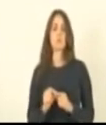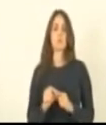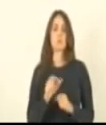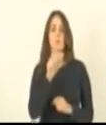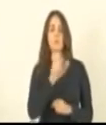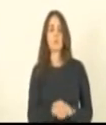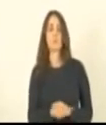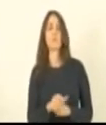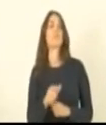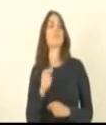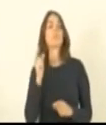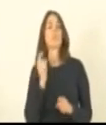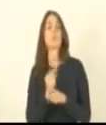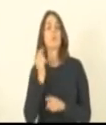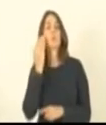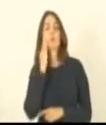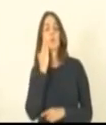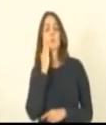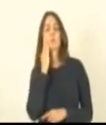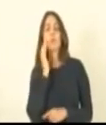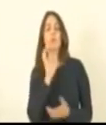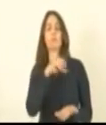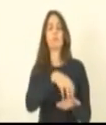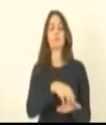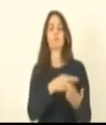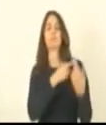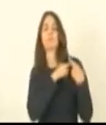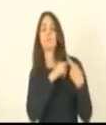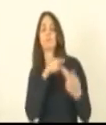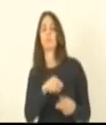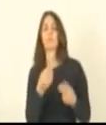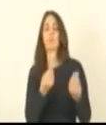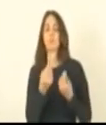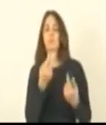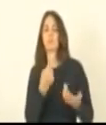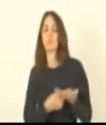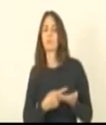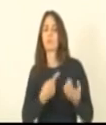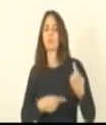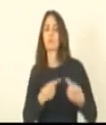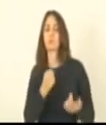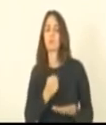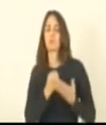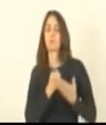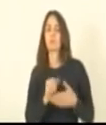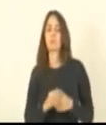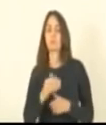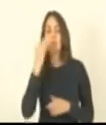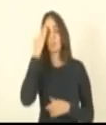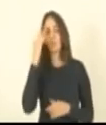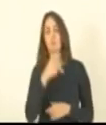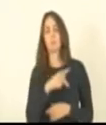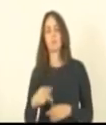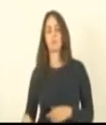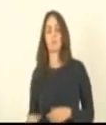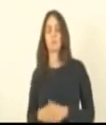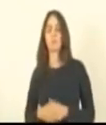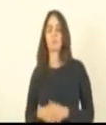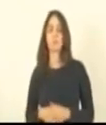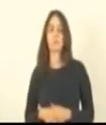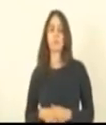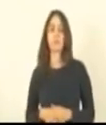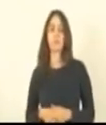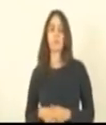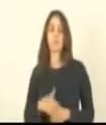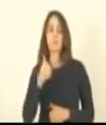e encontrar uma maneira de fazermos esse projeto novamente e conta com o meu apoio obrigado senhor presidente ok deputada